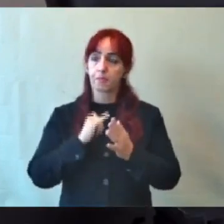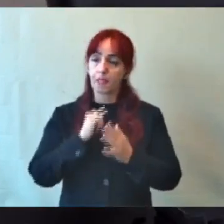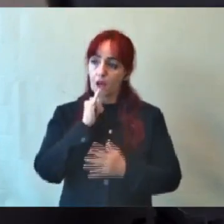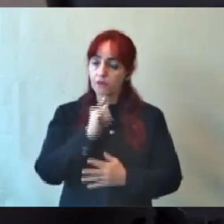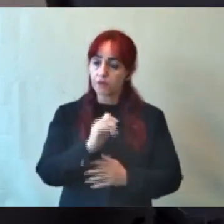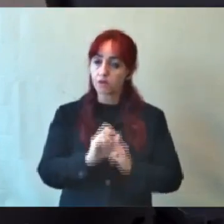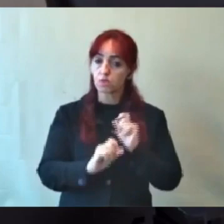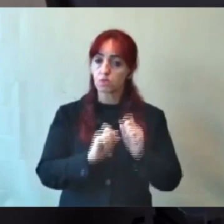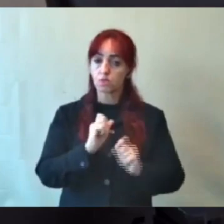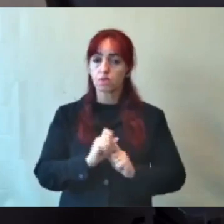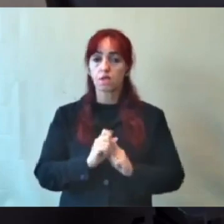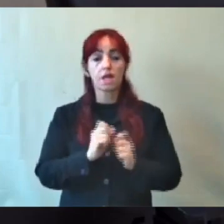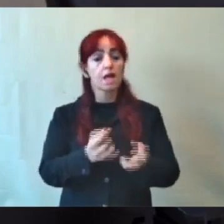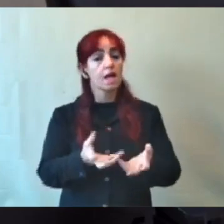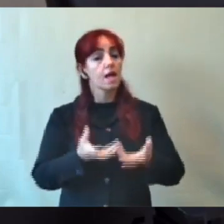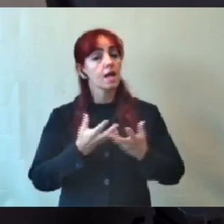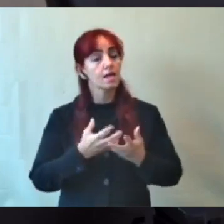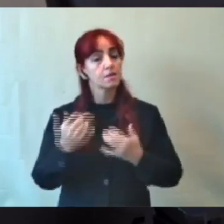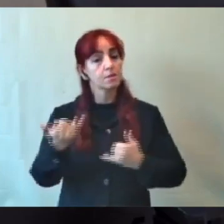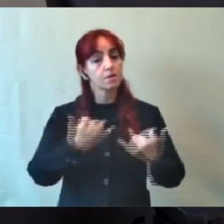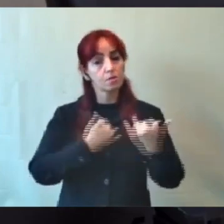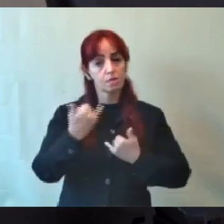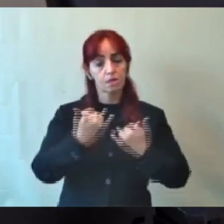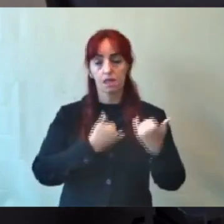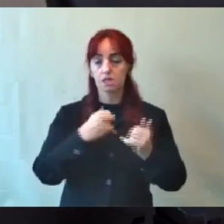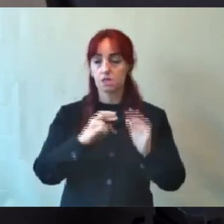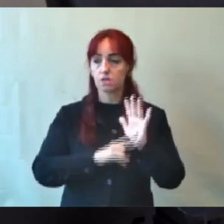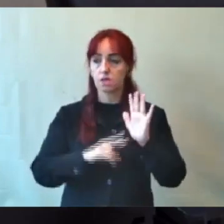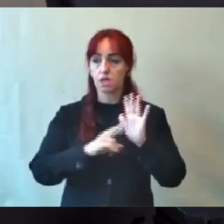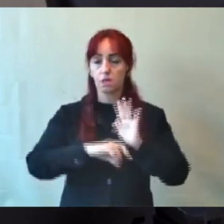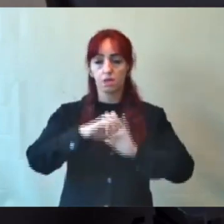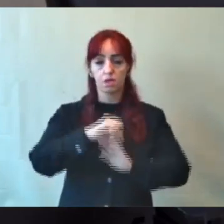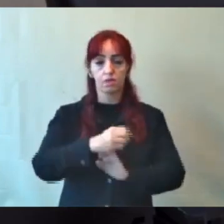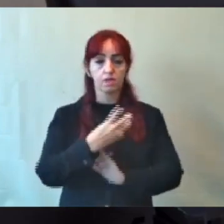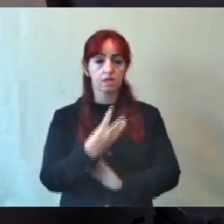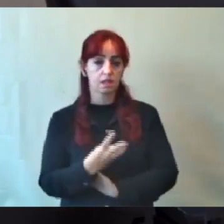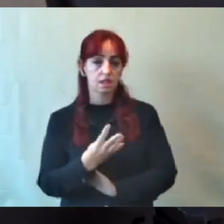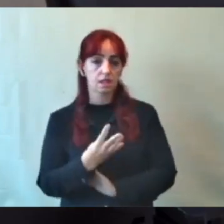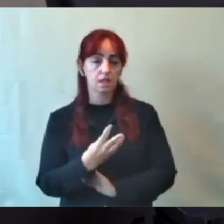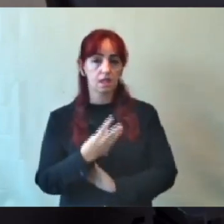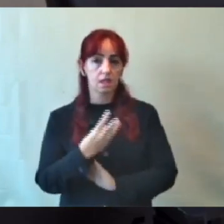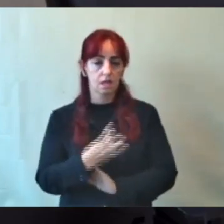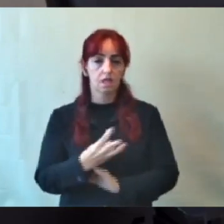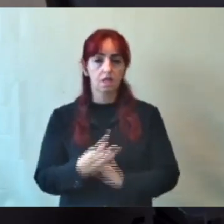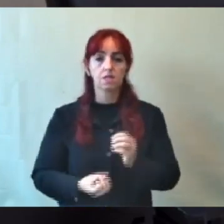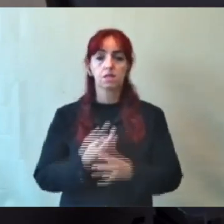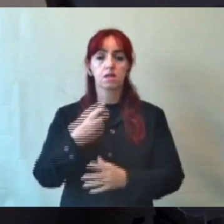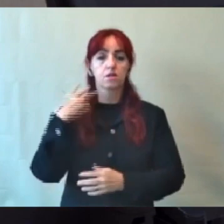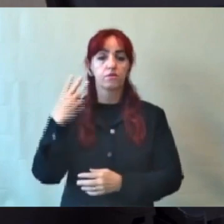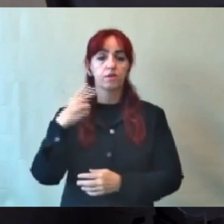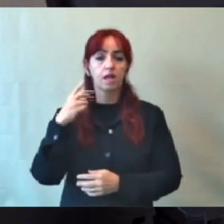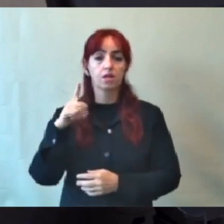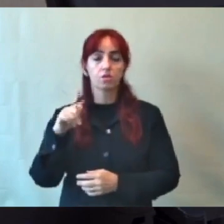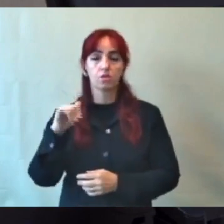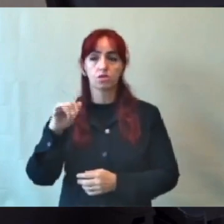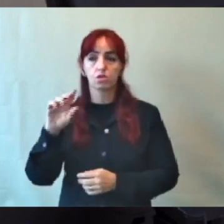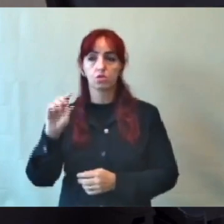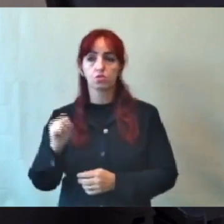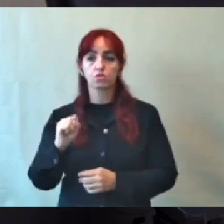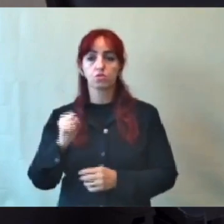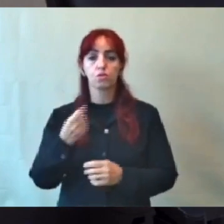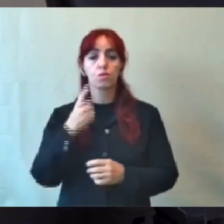recebi comunicação acerca do requerimento de comissão 93 de autoria do vereador Gilson Guimarães e da vereadora Marcela Trópia para prestar